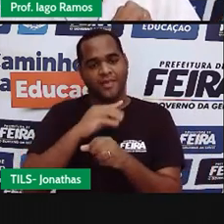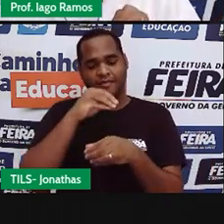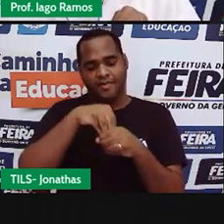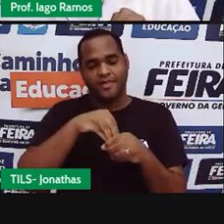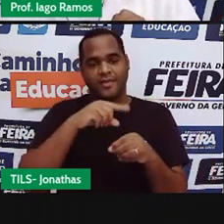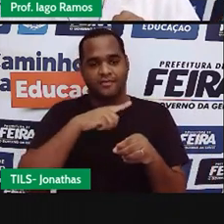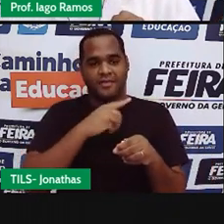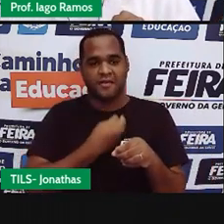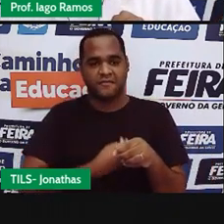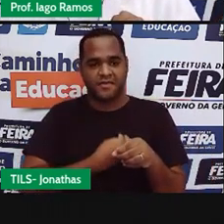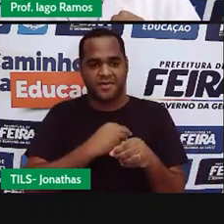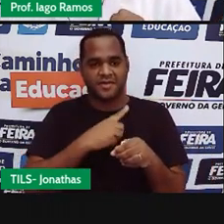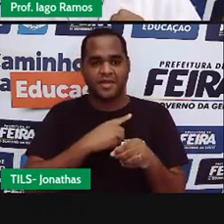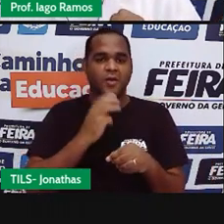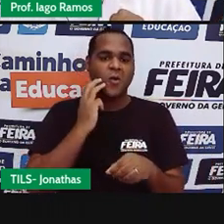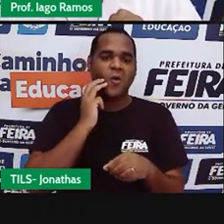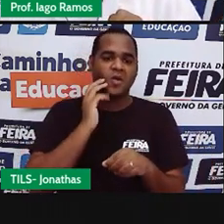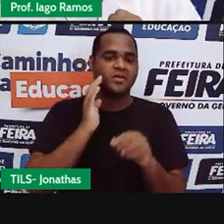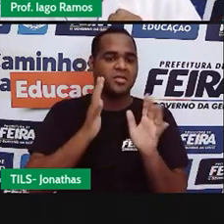internos que estão ali.